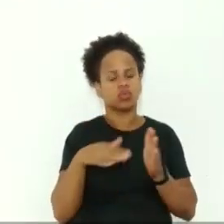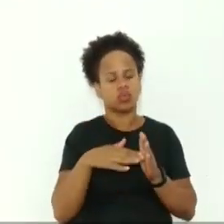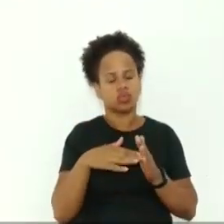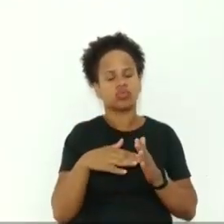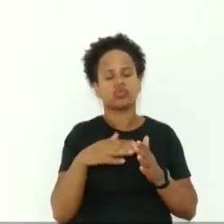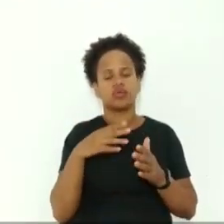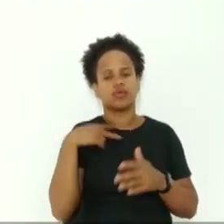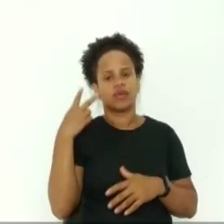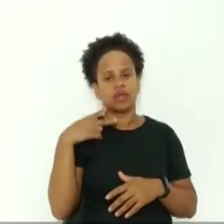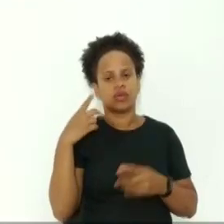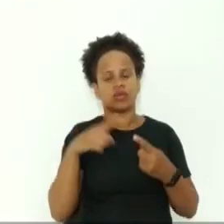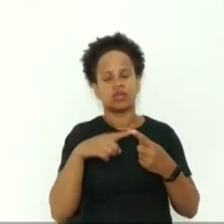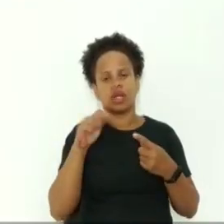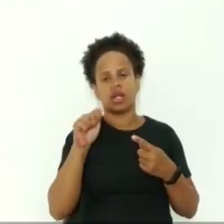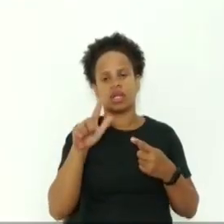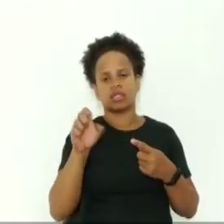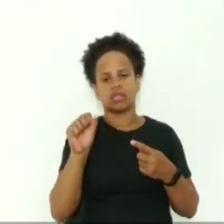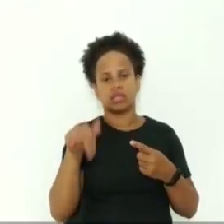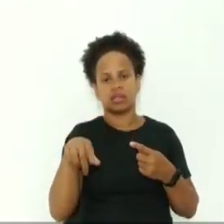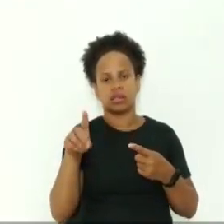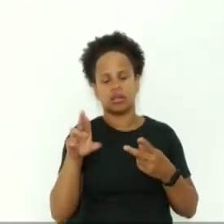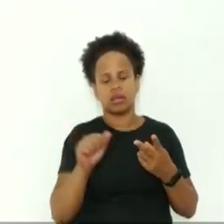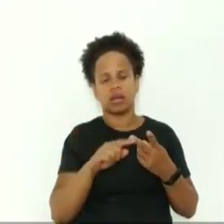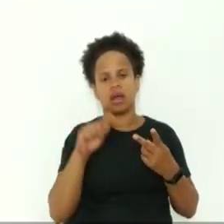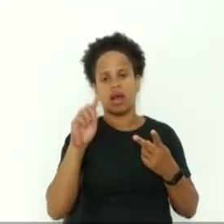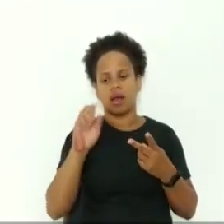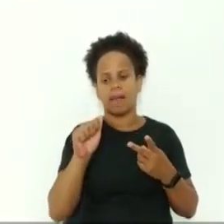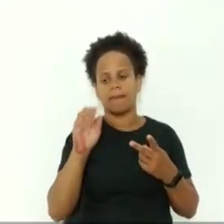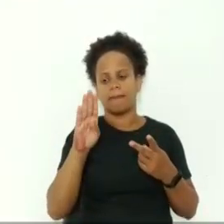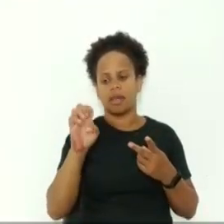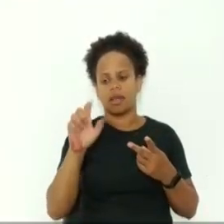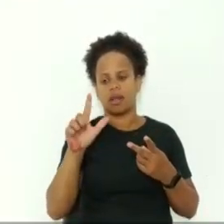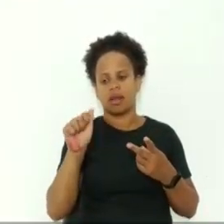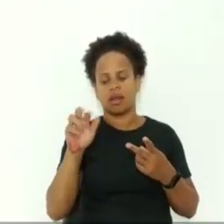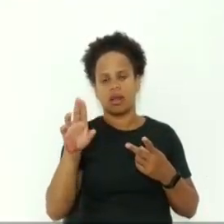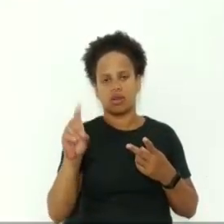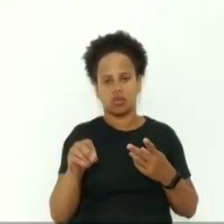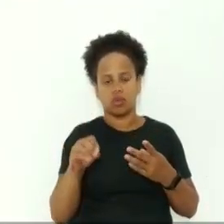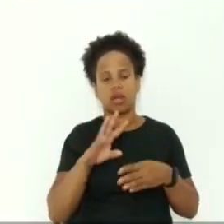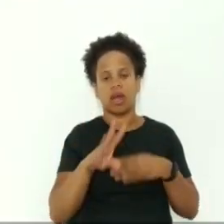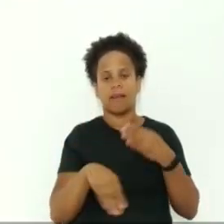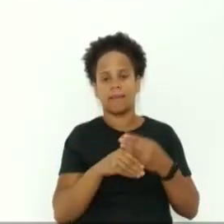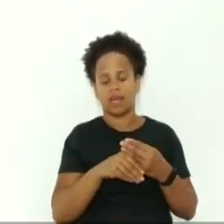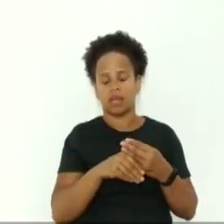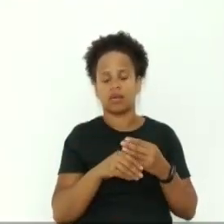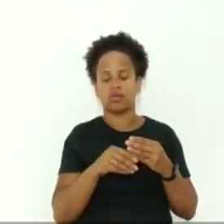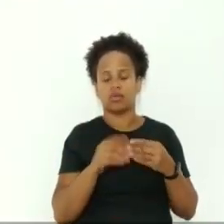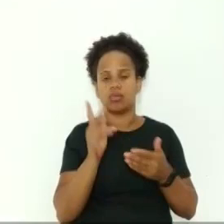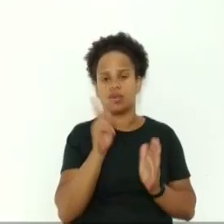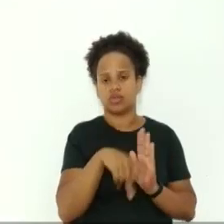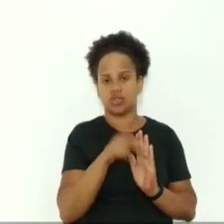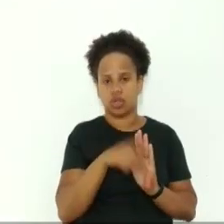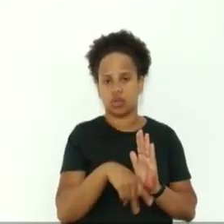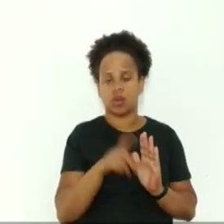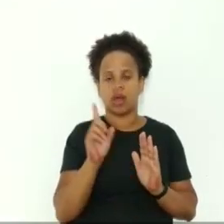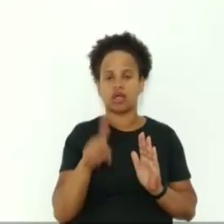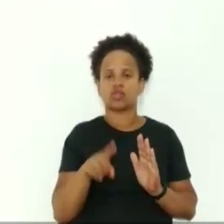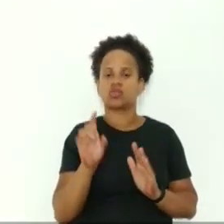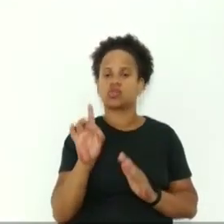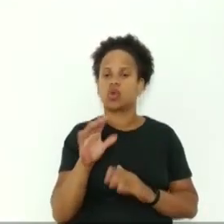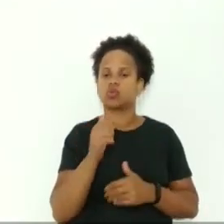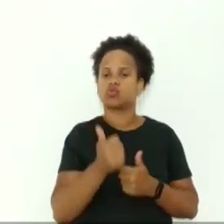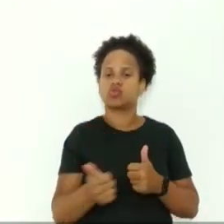vereadora Alessandra, vereadora Belardo, e a emenda que está no projeto é apenas para substituir